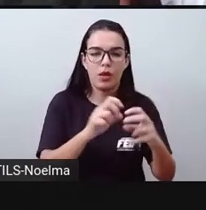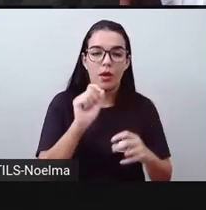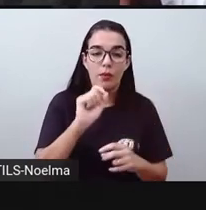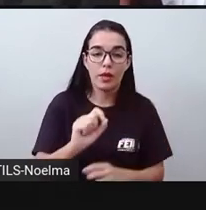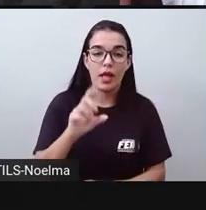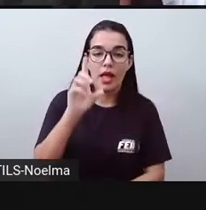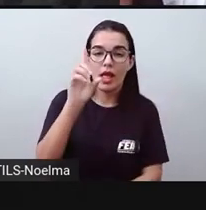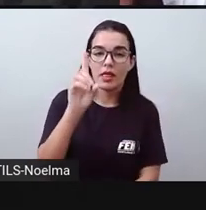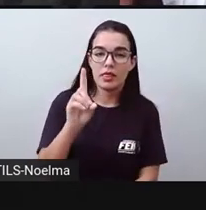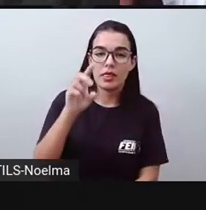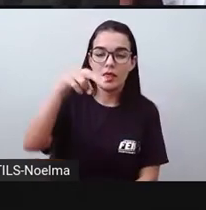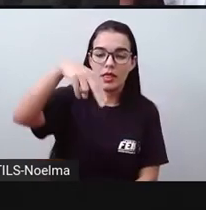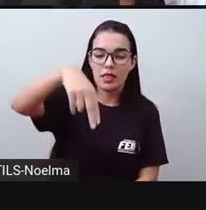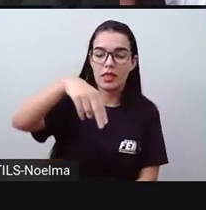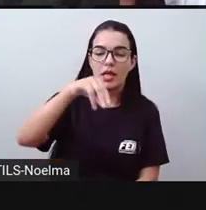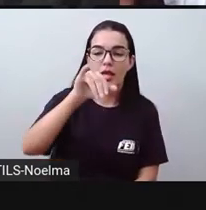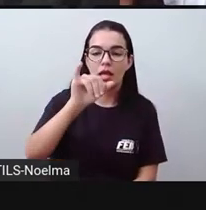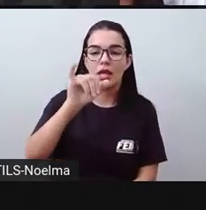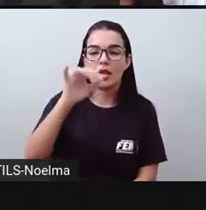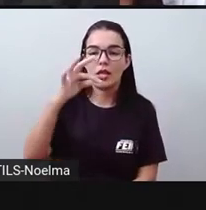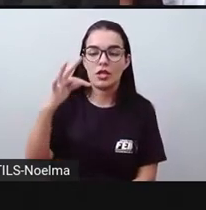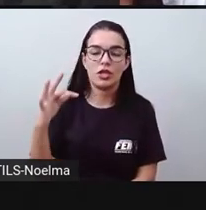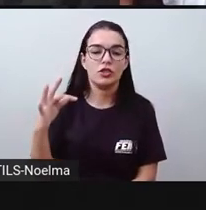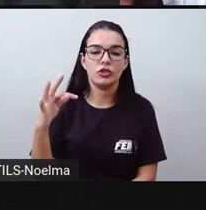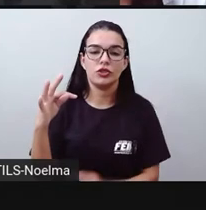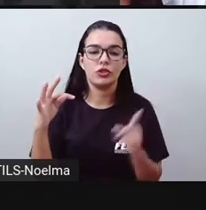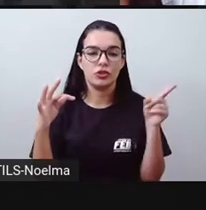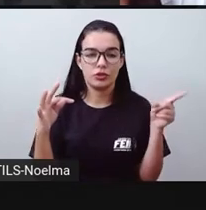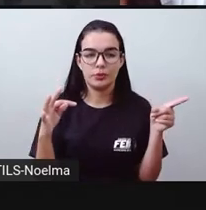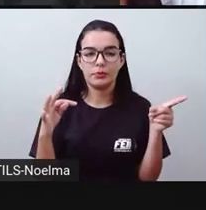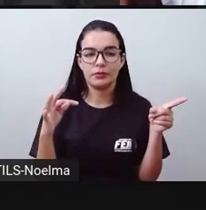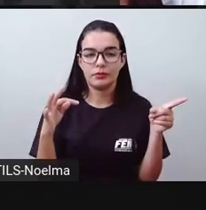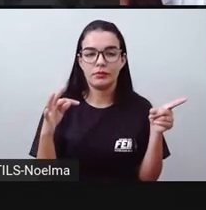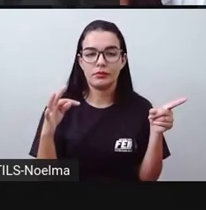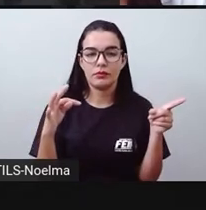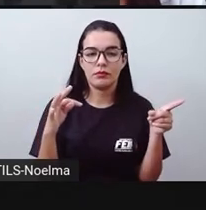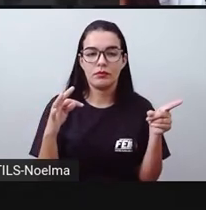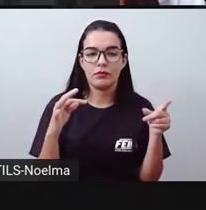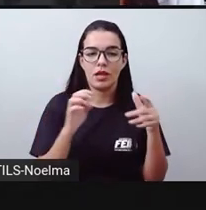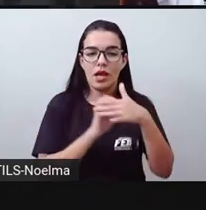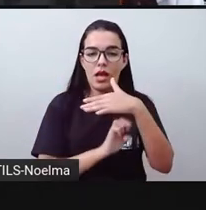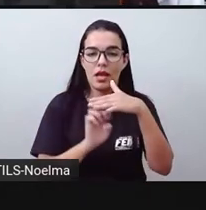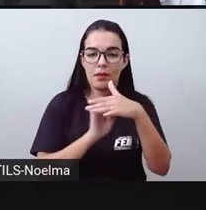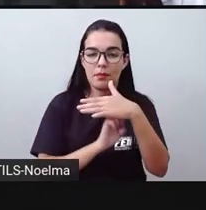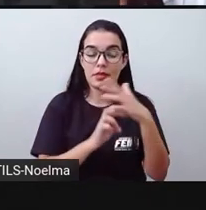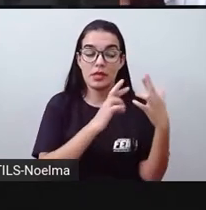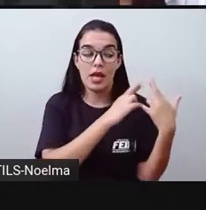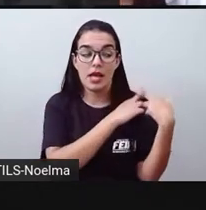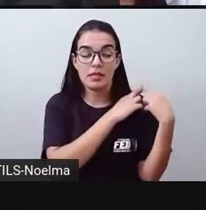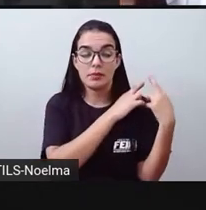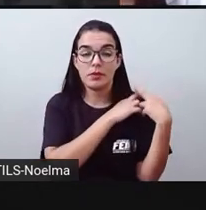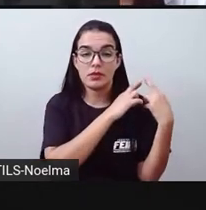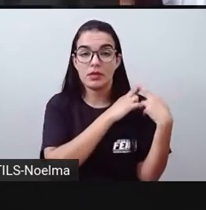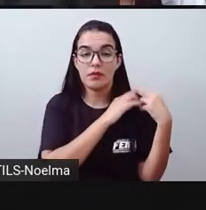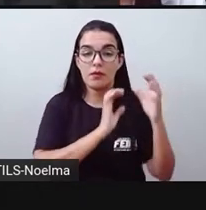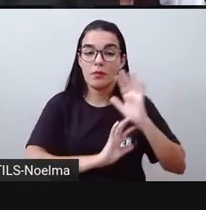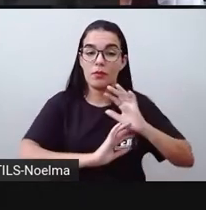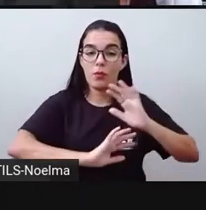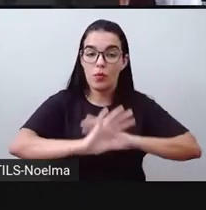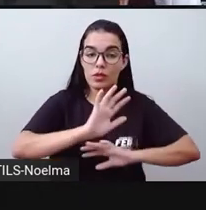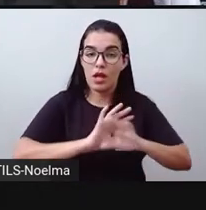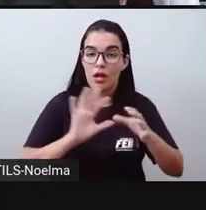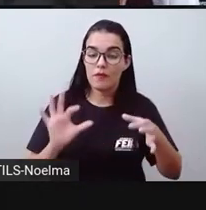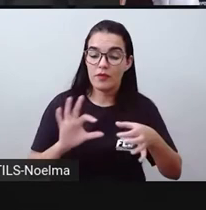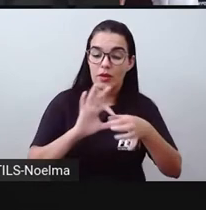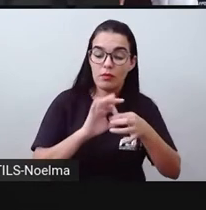Transportes Terrestres. Aí tem a sigla desse órgão que é DENIT, que está vinculado ao Ministério